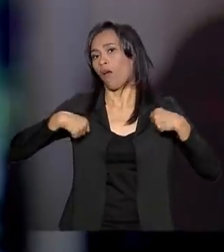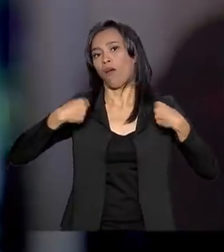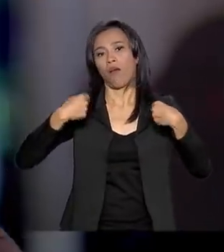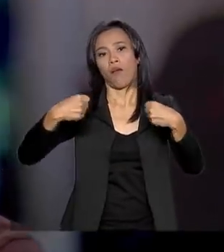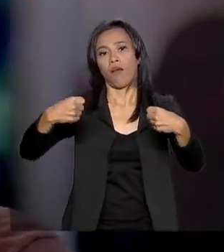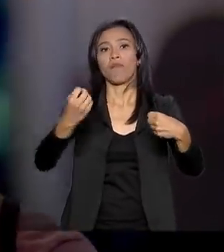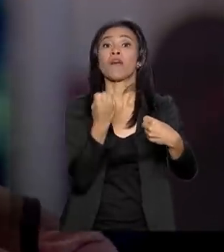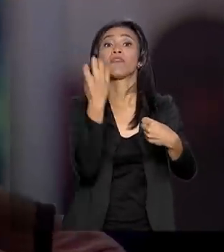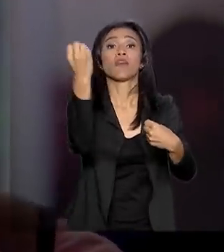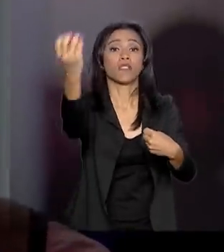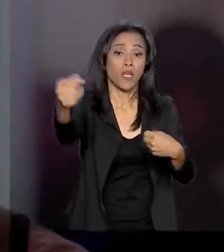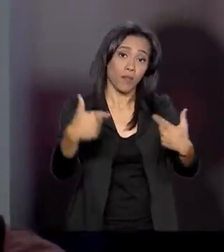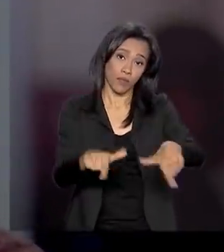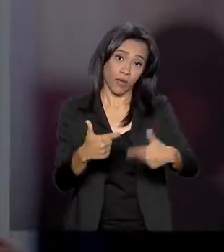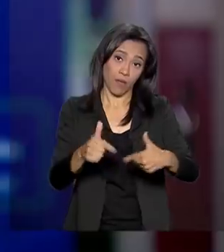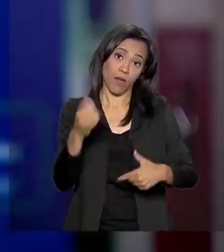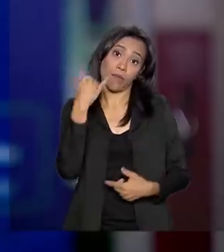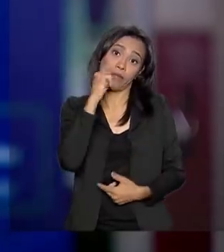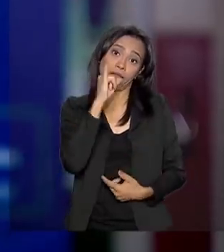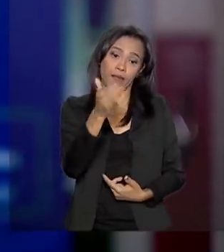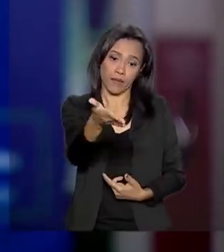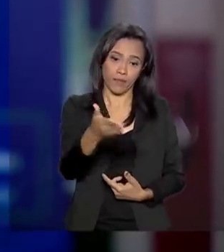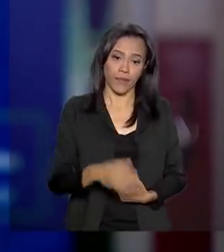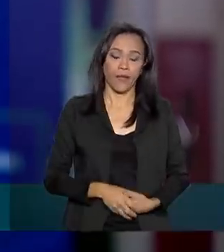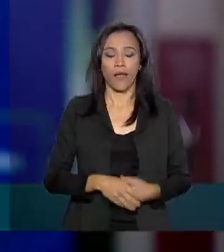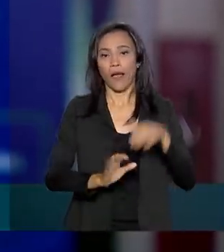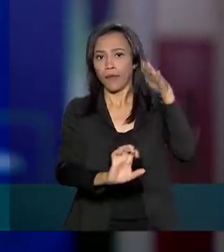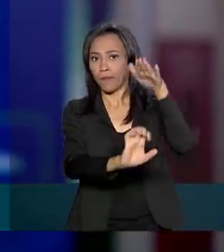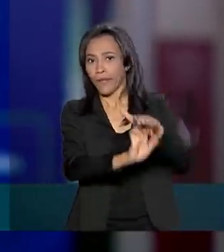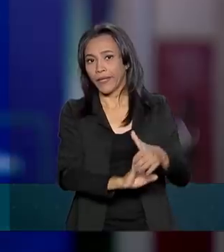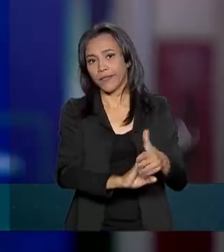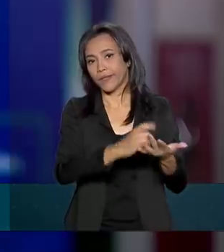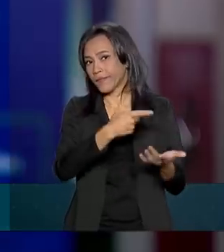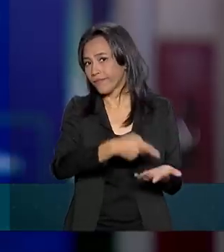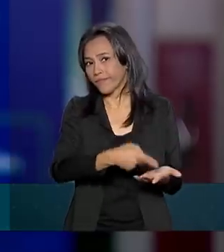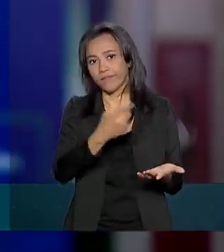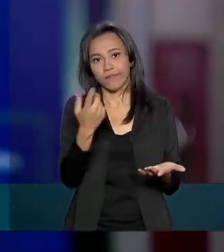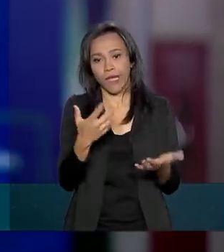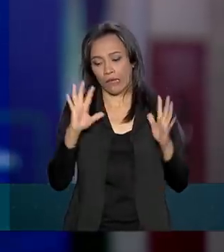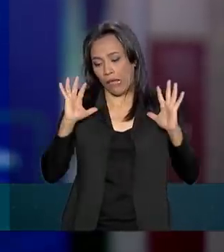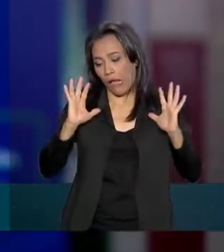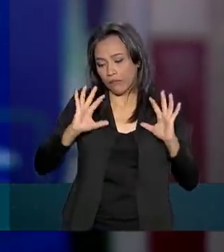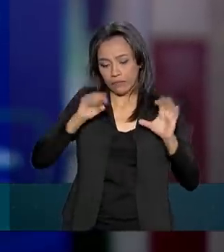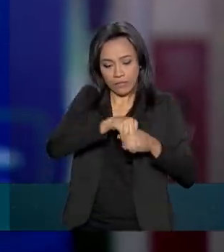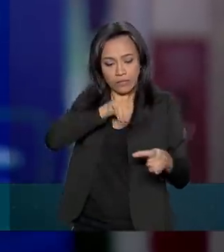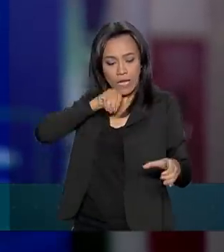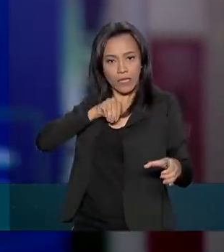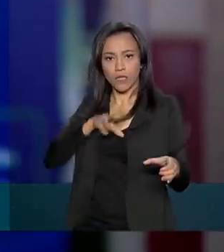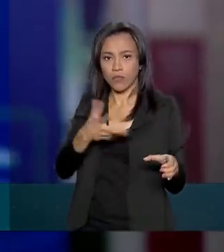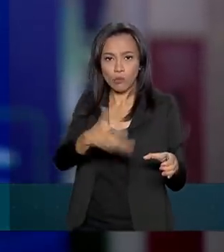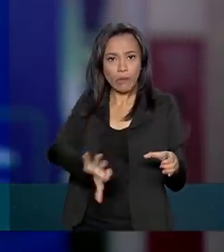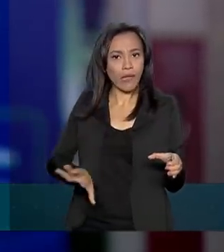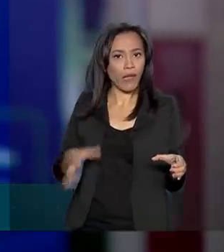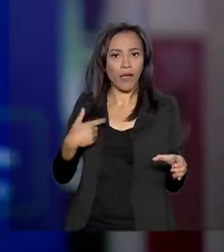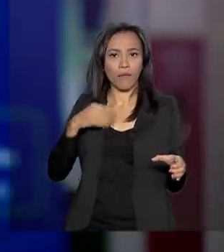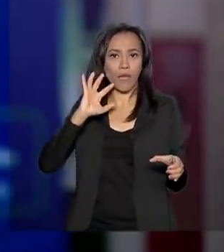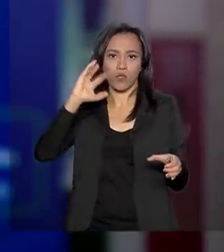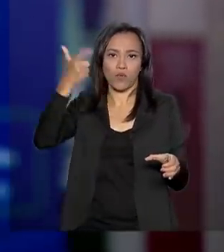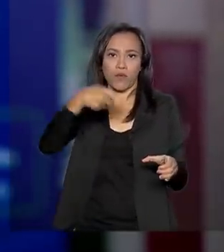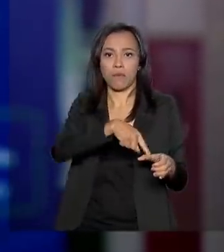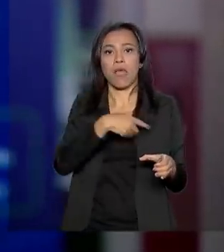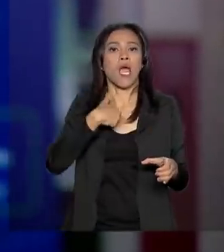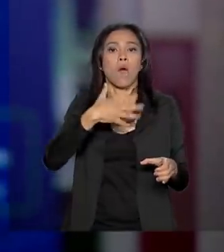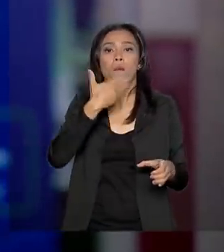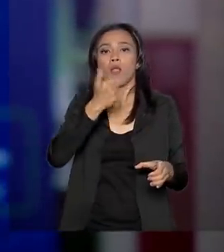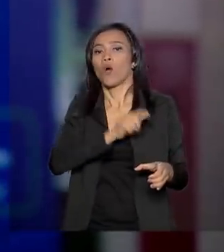para viajar a trabalho para a Itália. E a empresa está se esquivando de tentar resolver meu problema, tentar me alocar em um outro voo para que eu